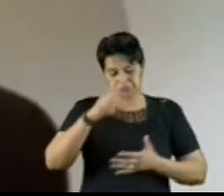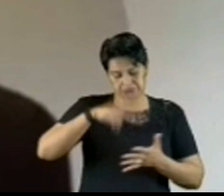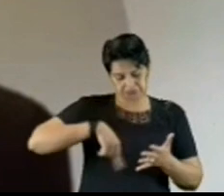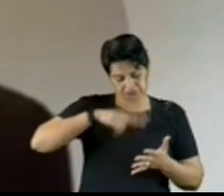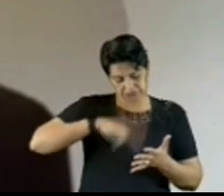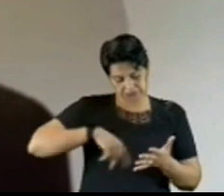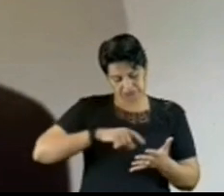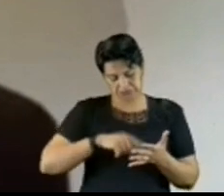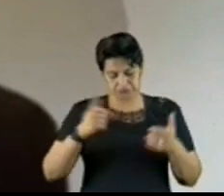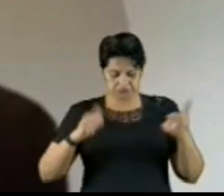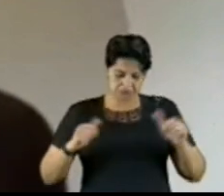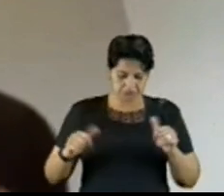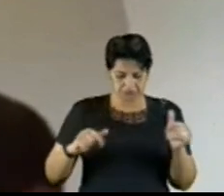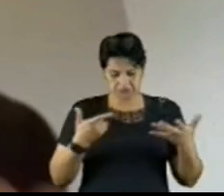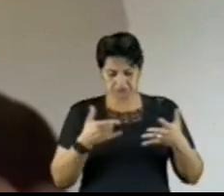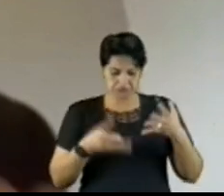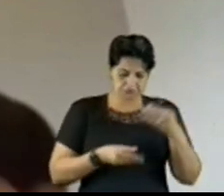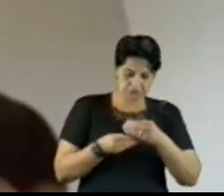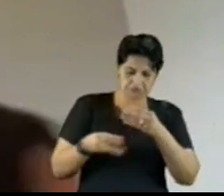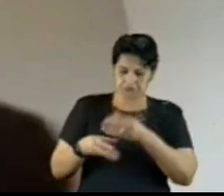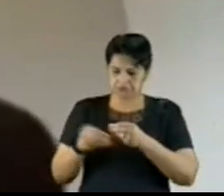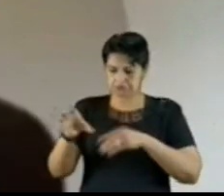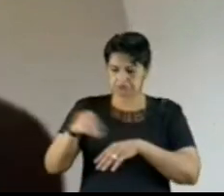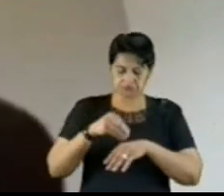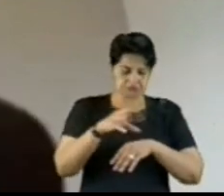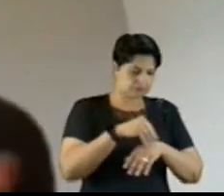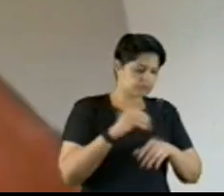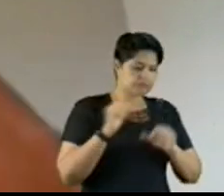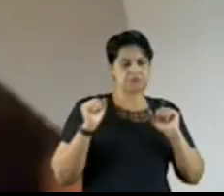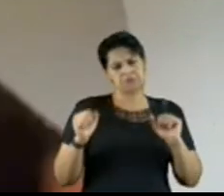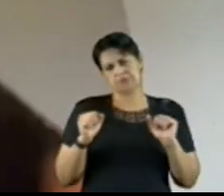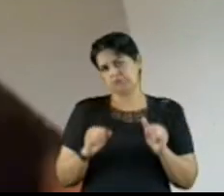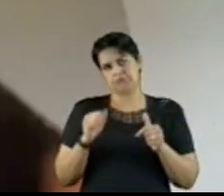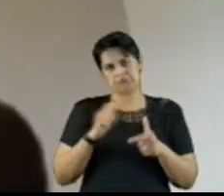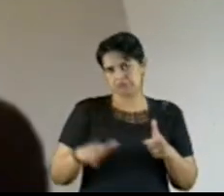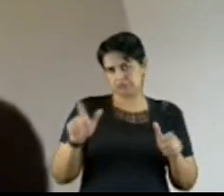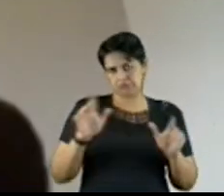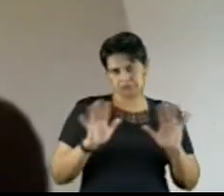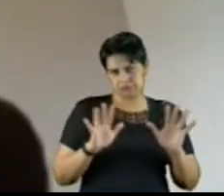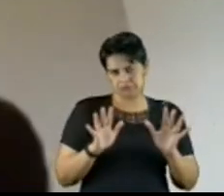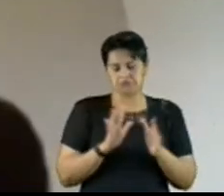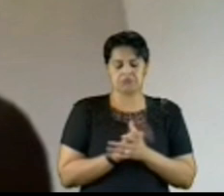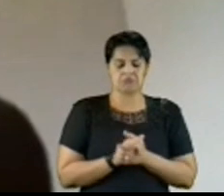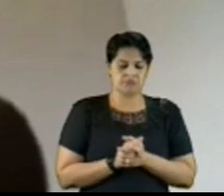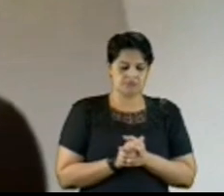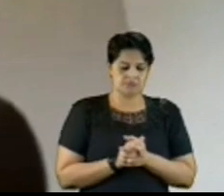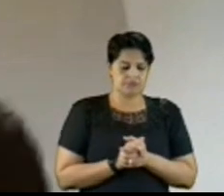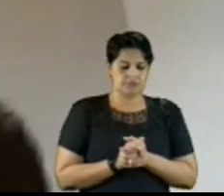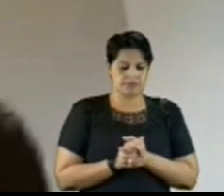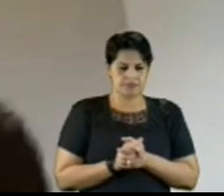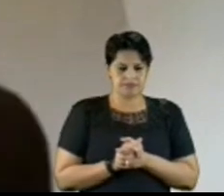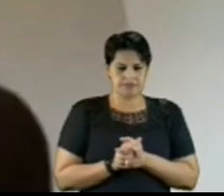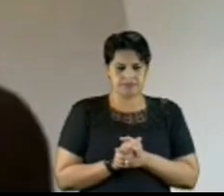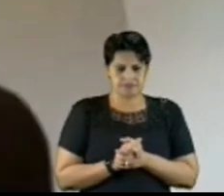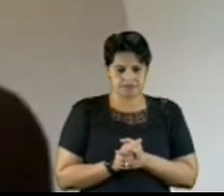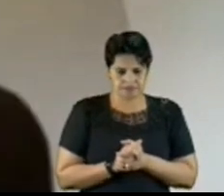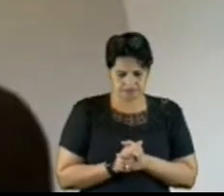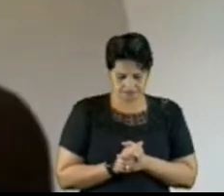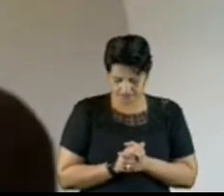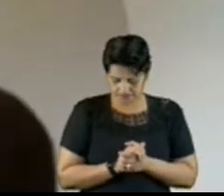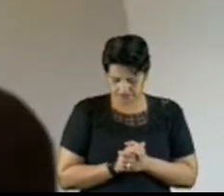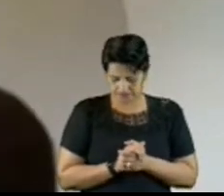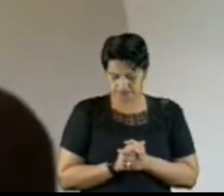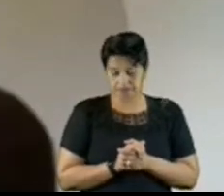com alguma contribuição que eventualmente pudemos trazer ao eminente relator elaborar um voto